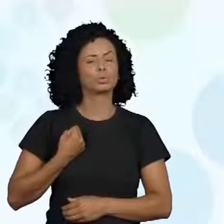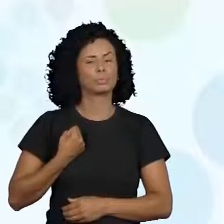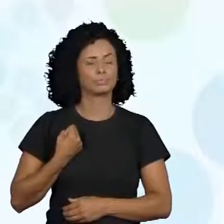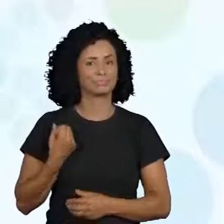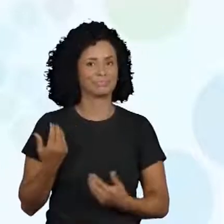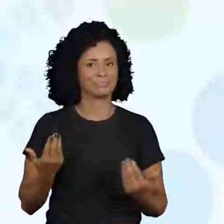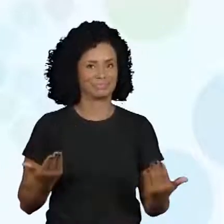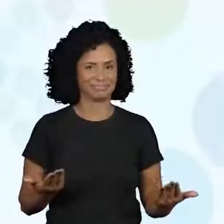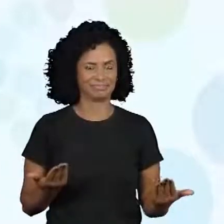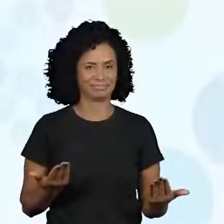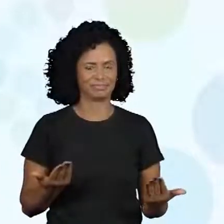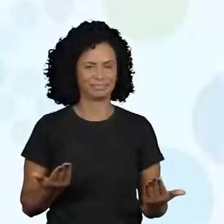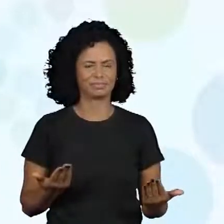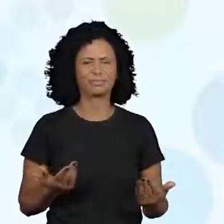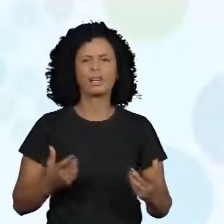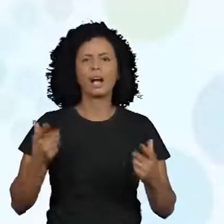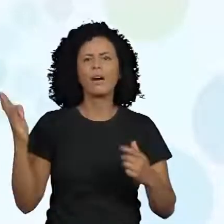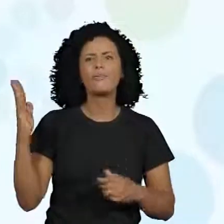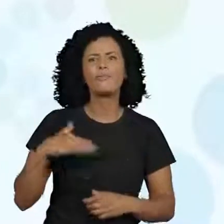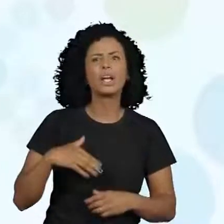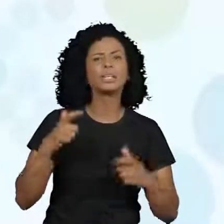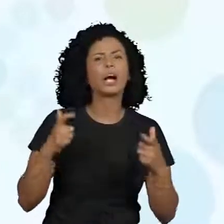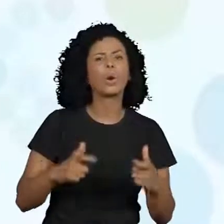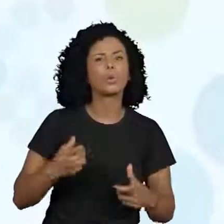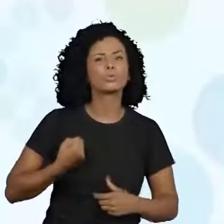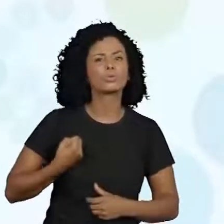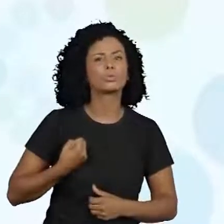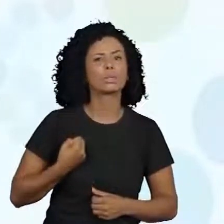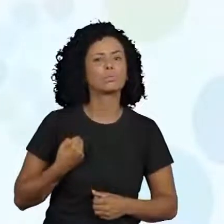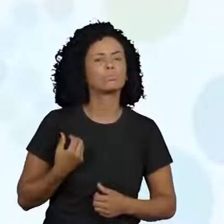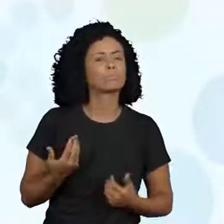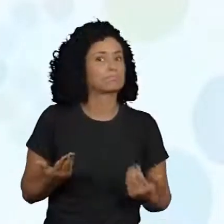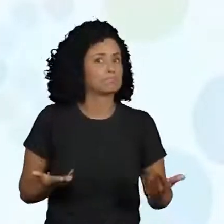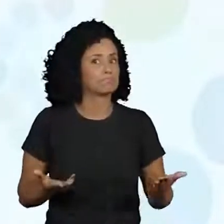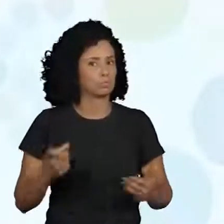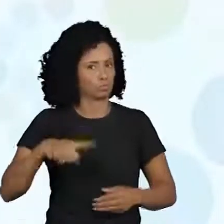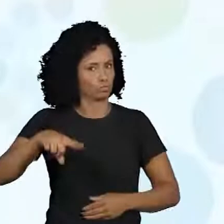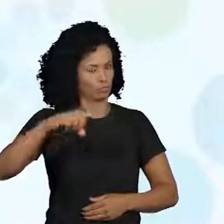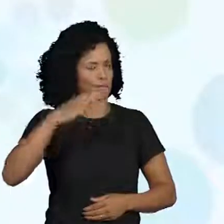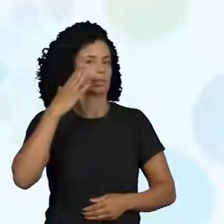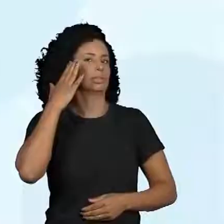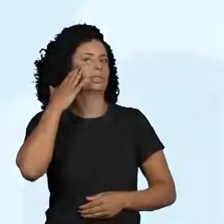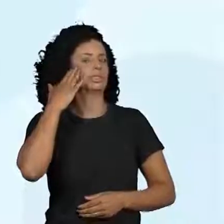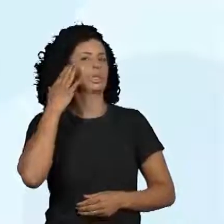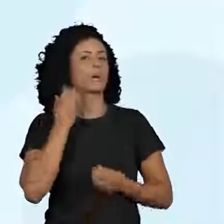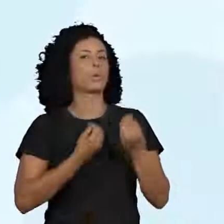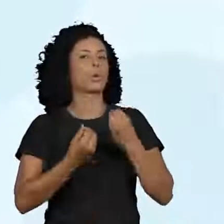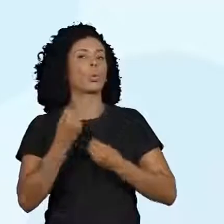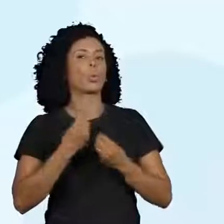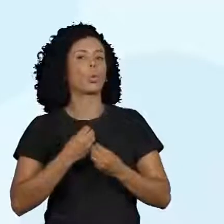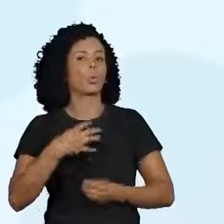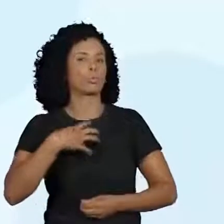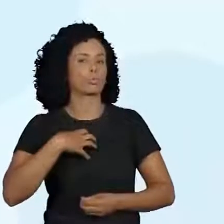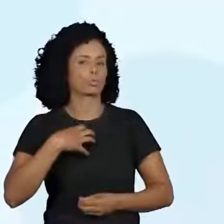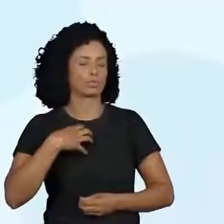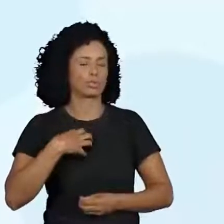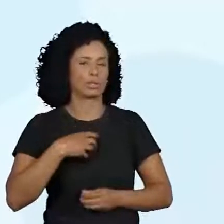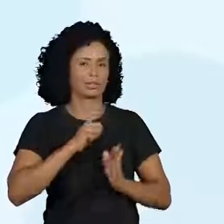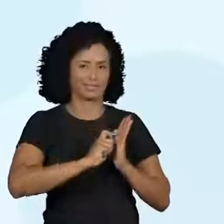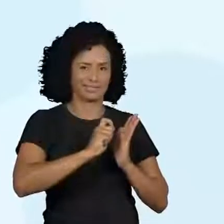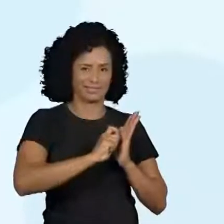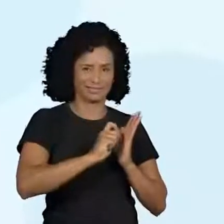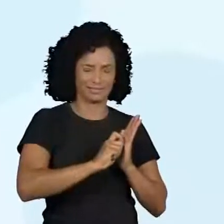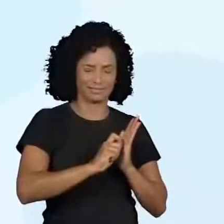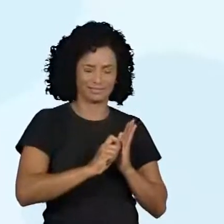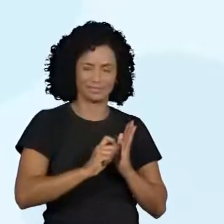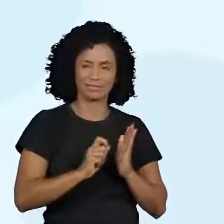Vamos ver de onde eles vieram? Porque eu tenho certeza que a origem da escrita você sabe, mas qual será a origem dos números?